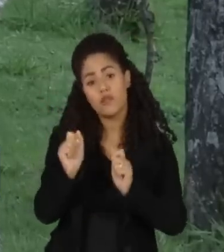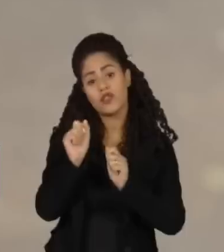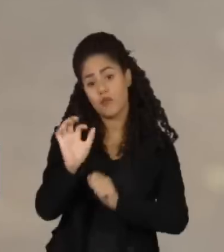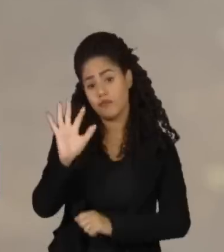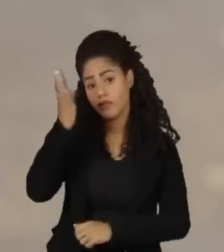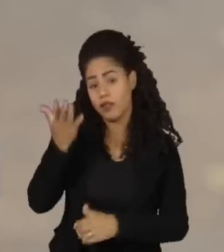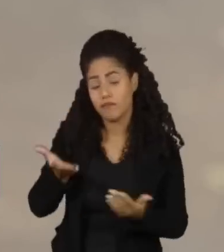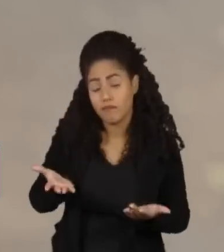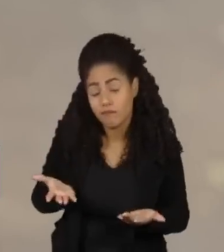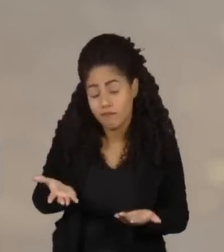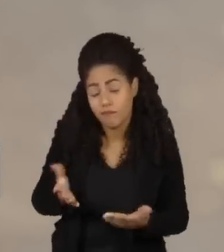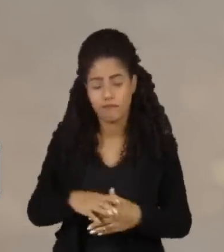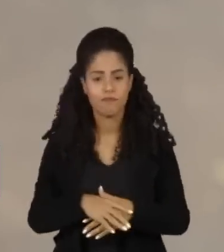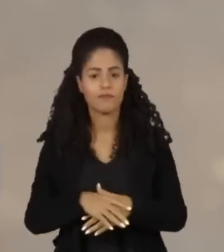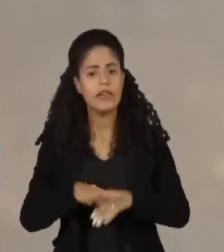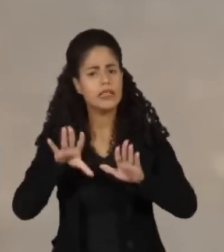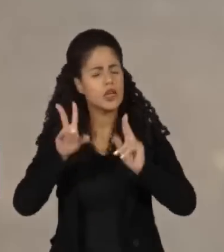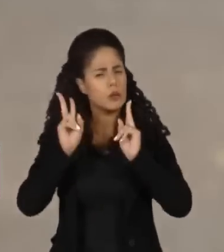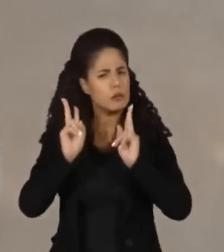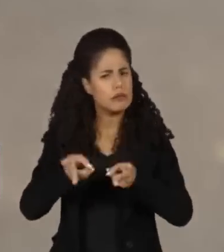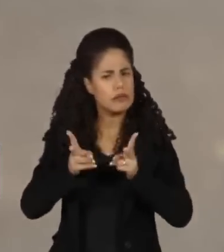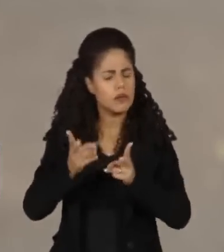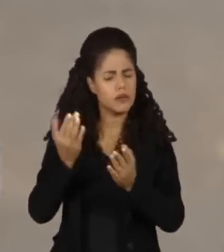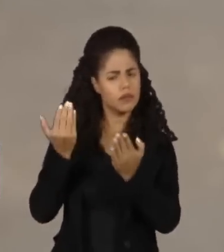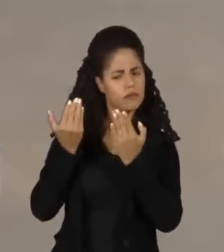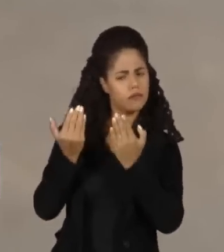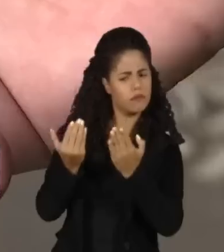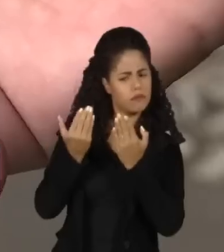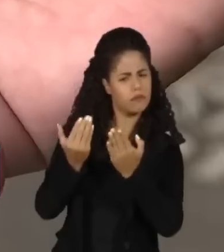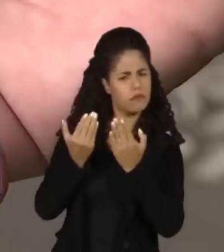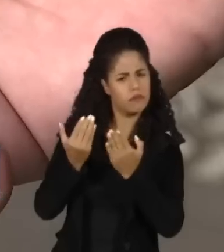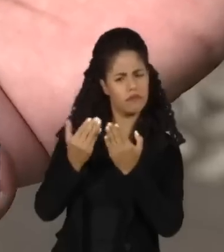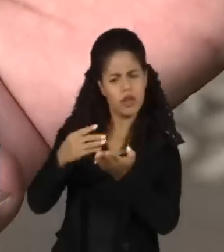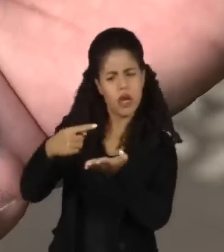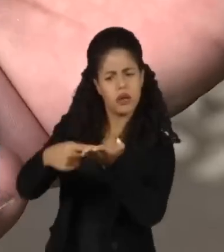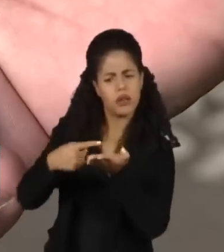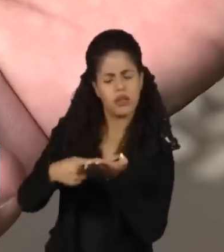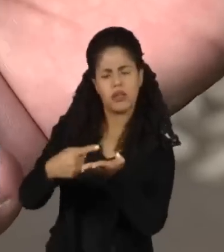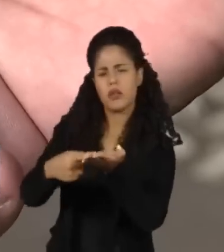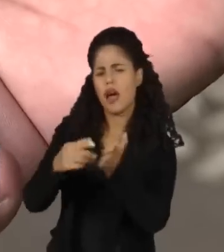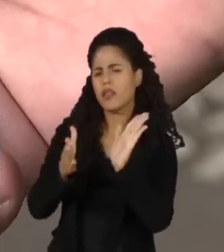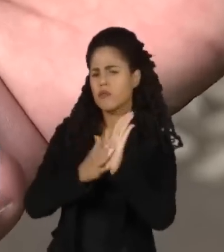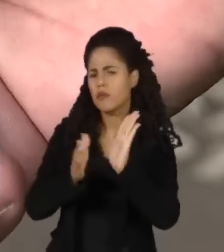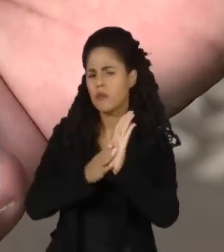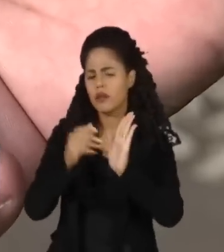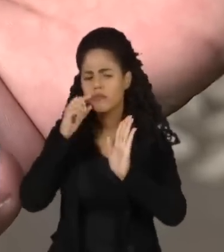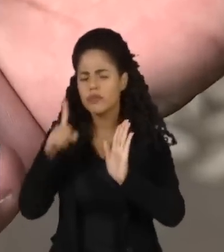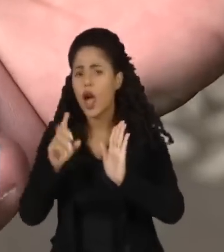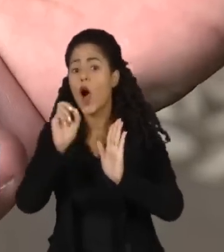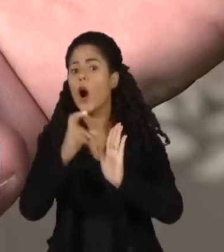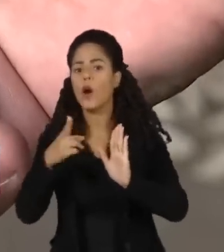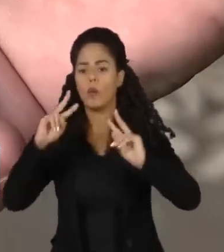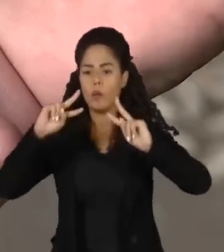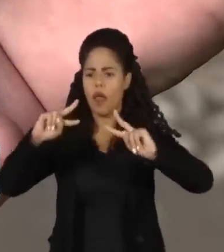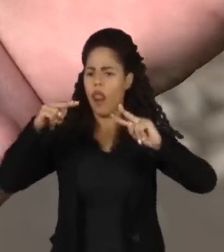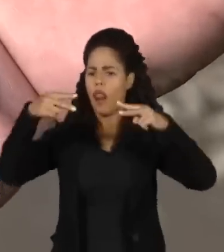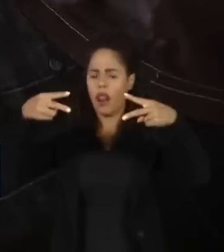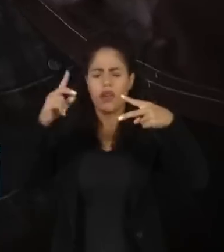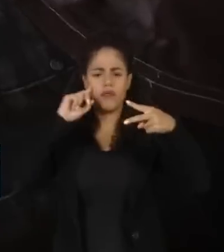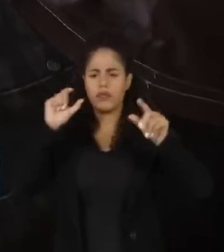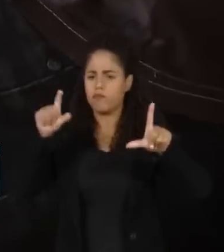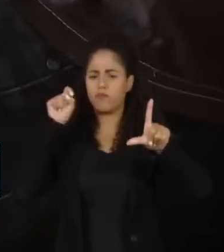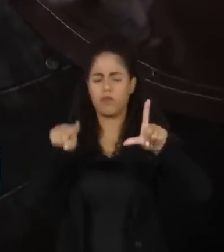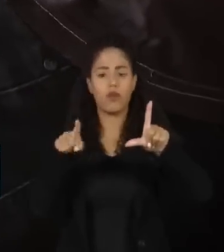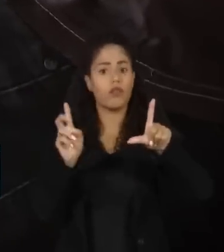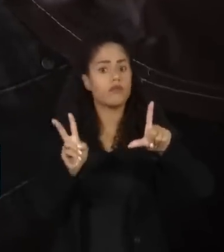de banco. Por isso, sempre desconfie de propostas tentadoras e jamais clique em links ou baixe aplicativos suspeitos.